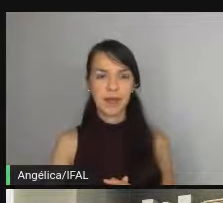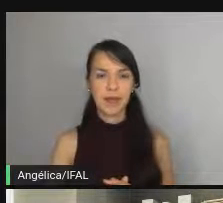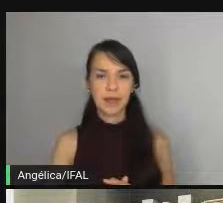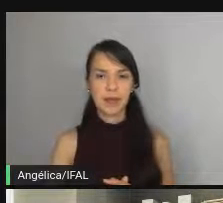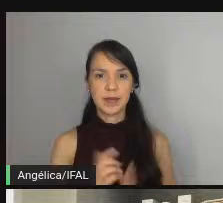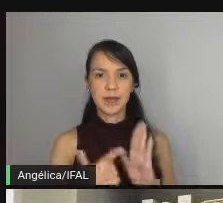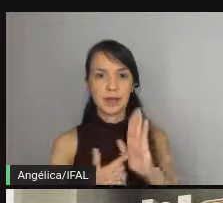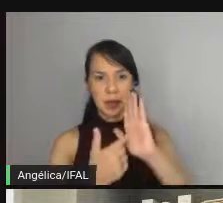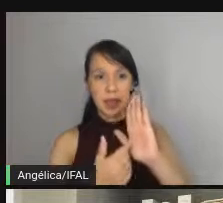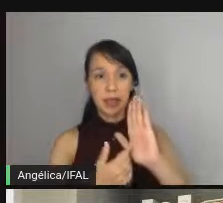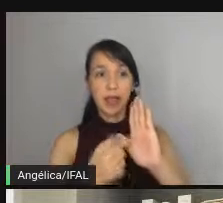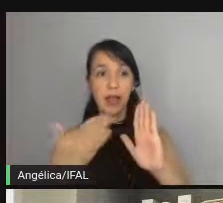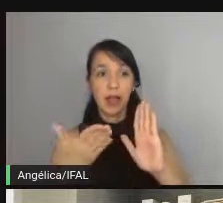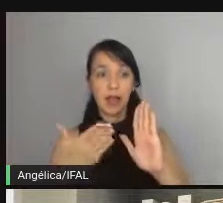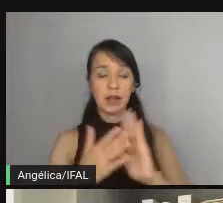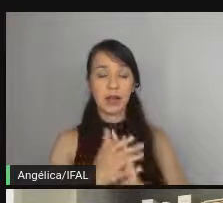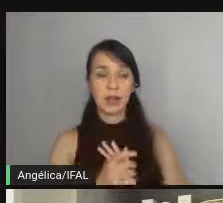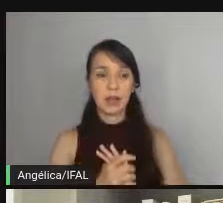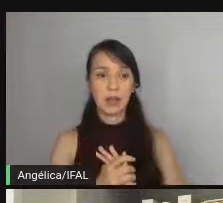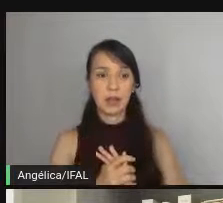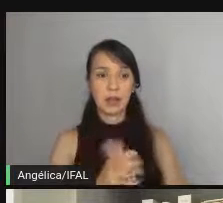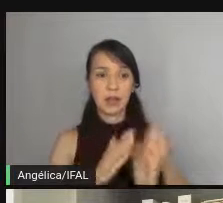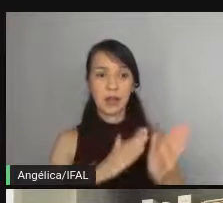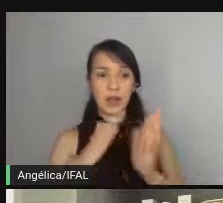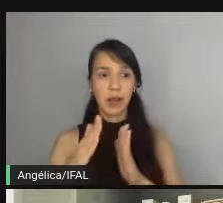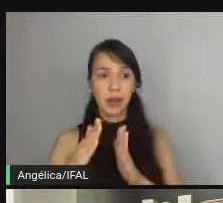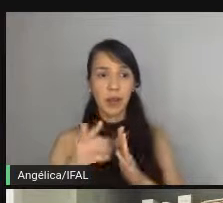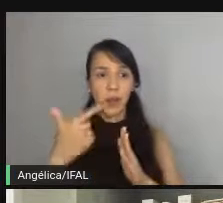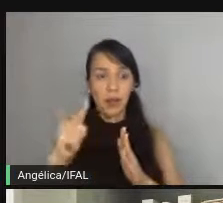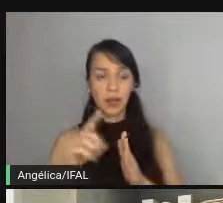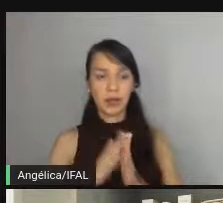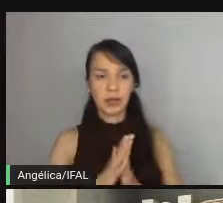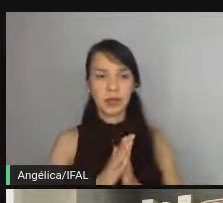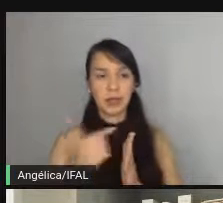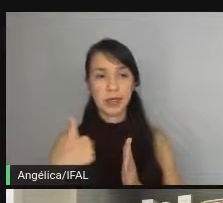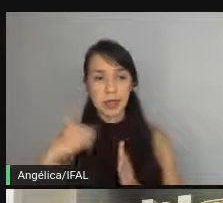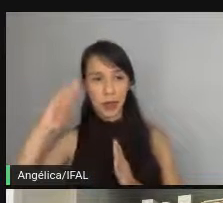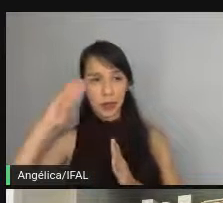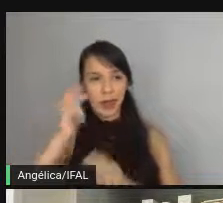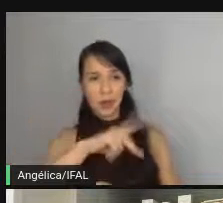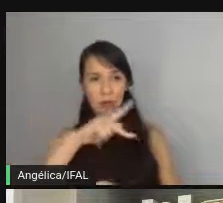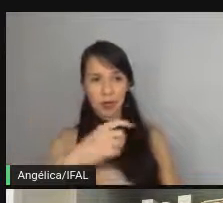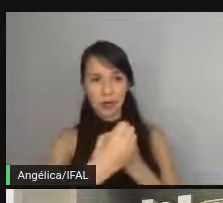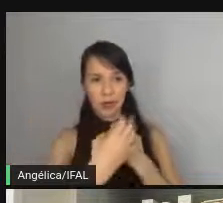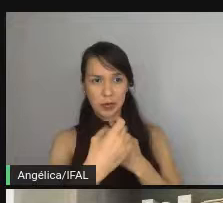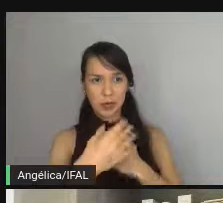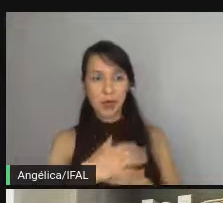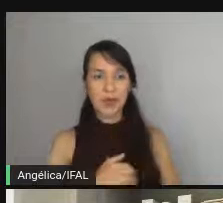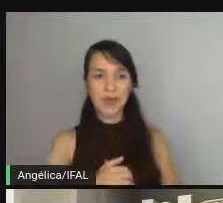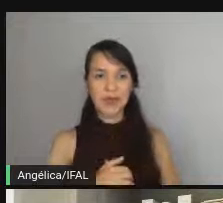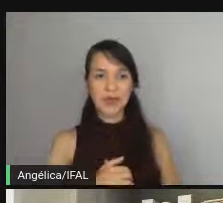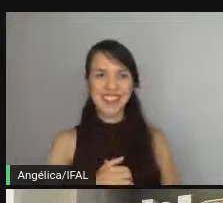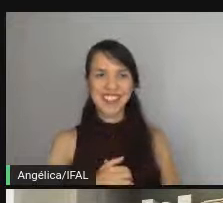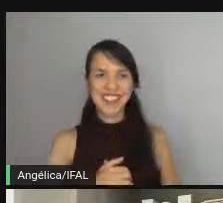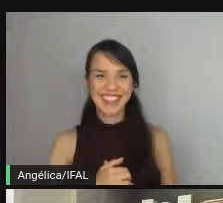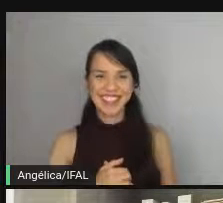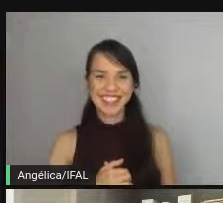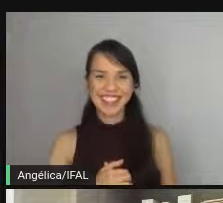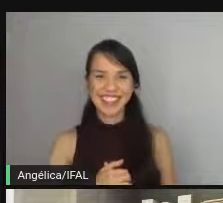agora vamos ver o próximo passo se eu entendi bem o que o professor falou é a gente